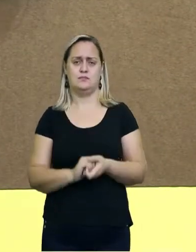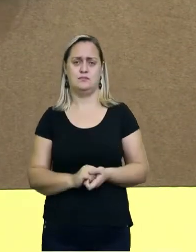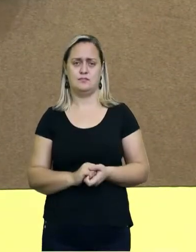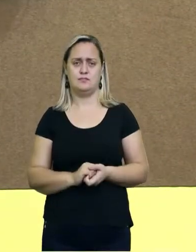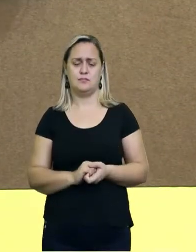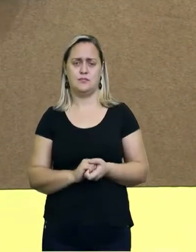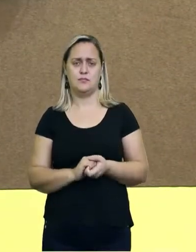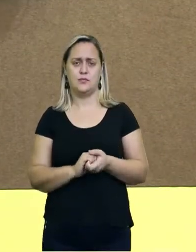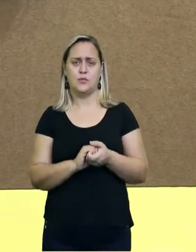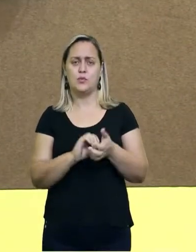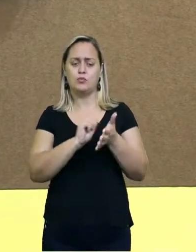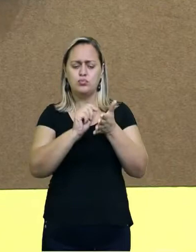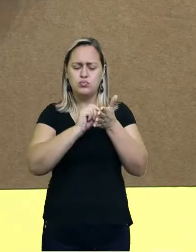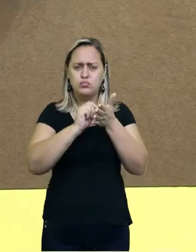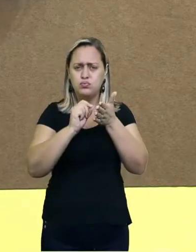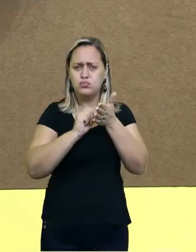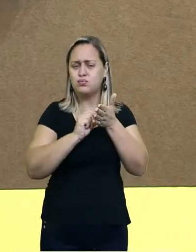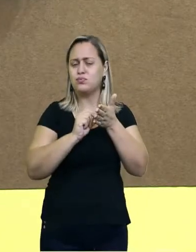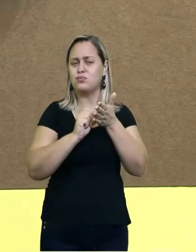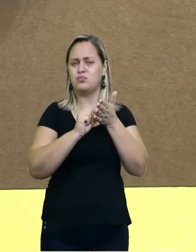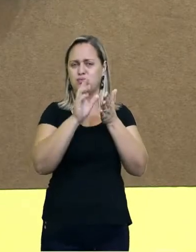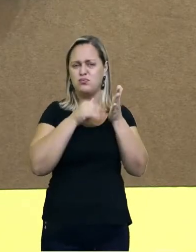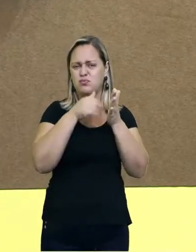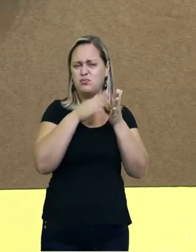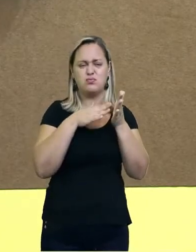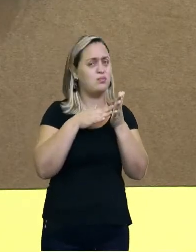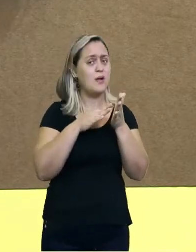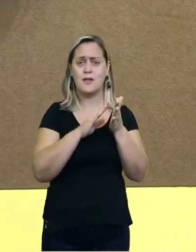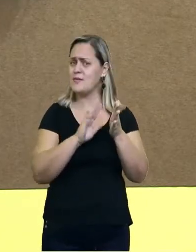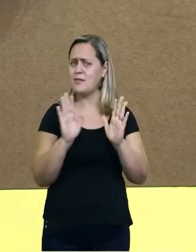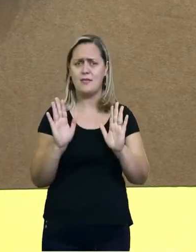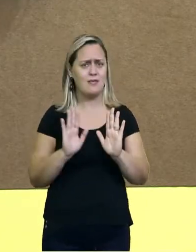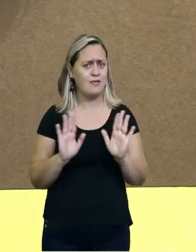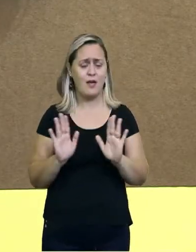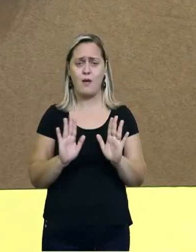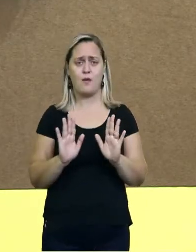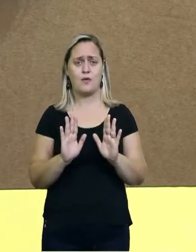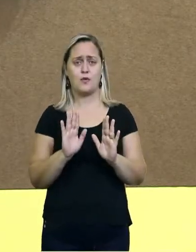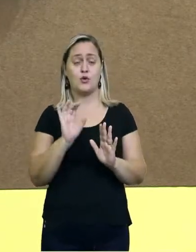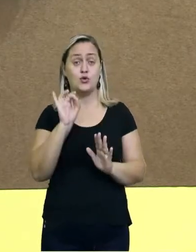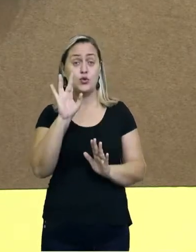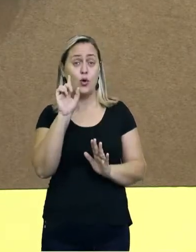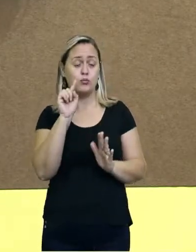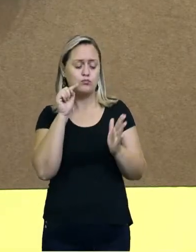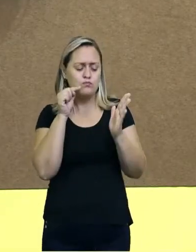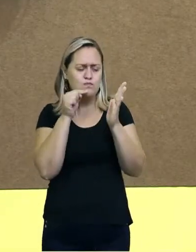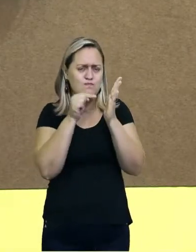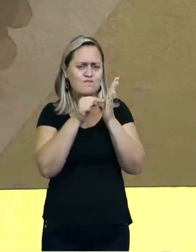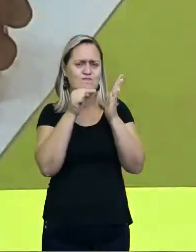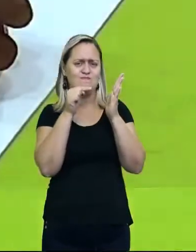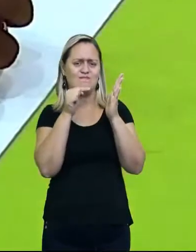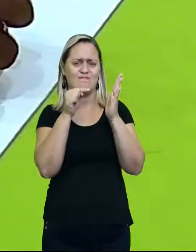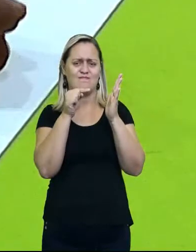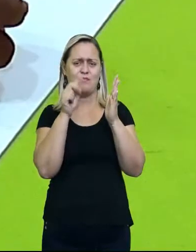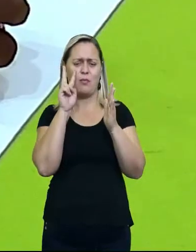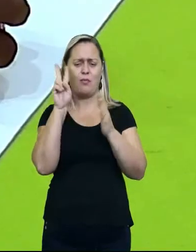colorir todo o seu desenho. Ele já está arriscado aí. Só como que você vai fazer? Um ponto